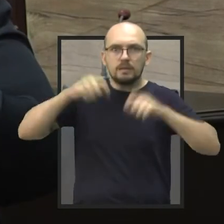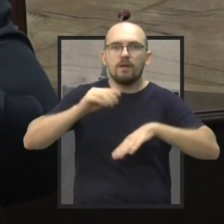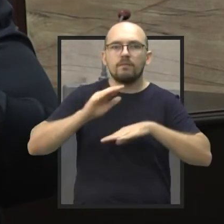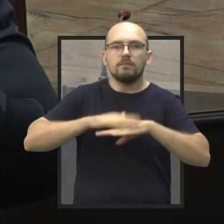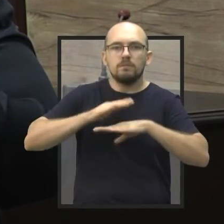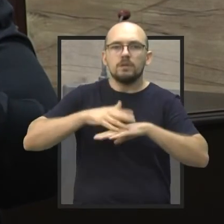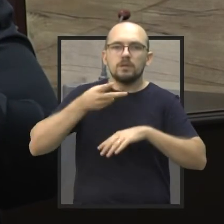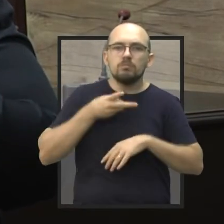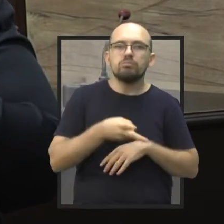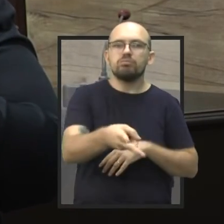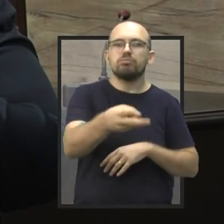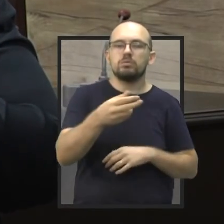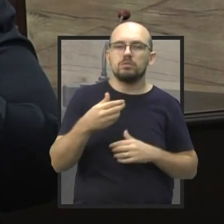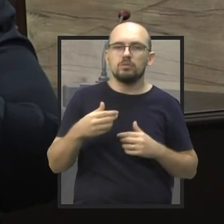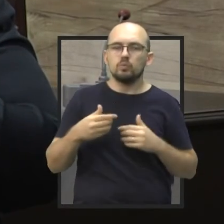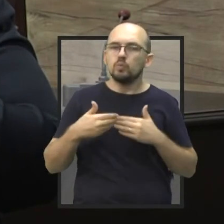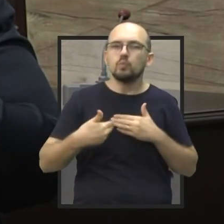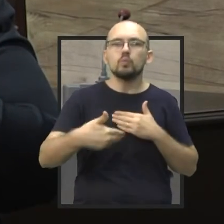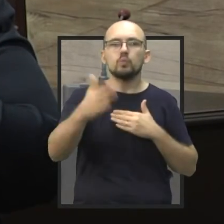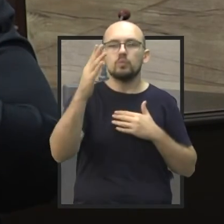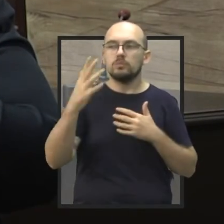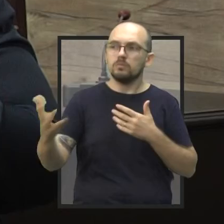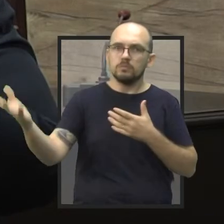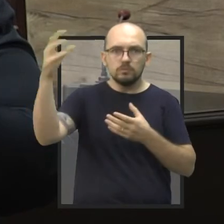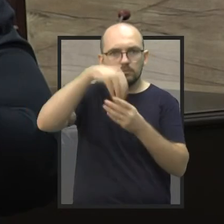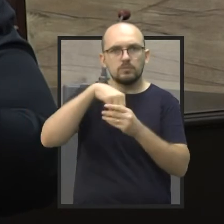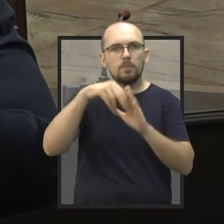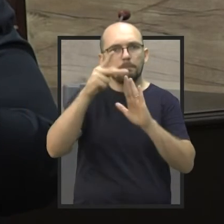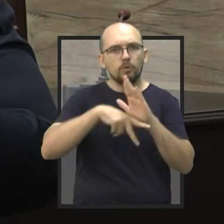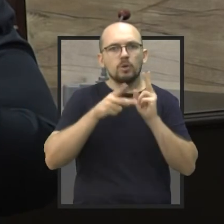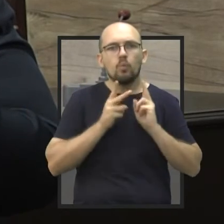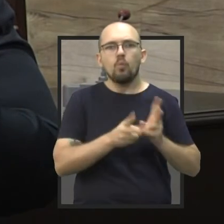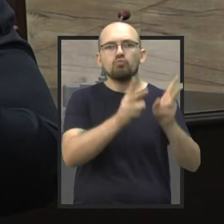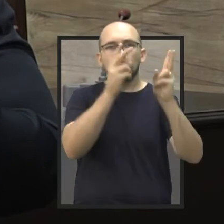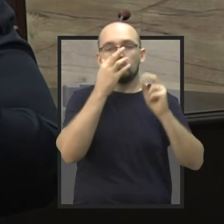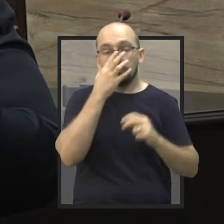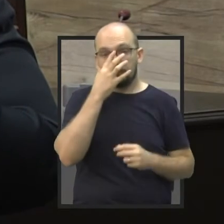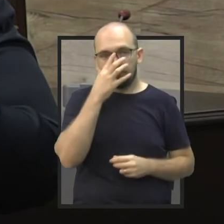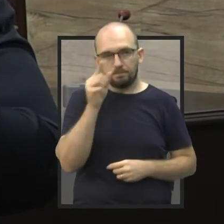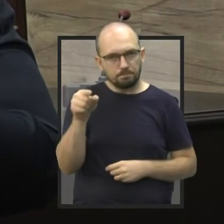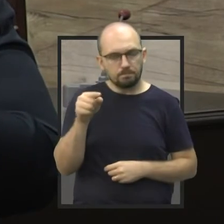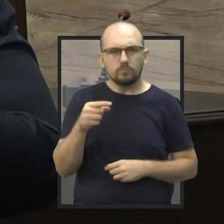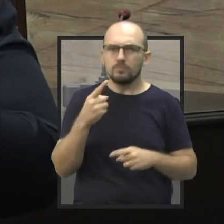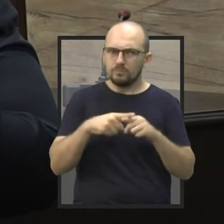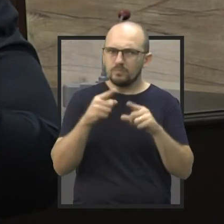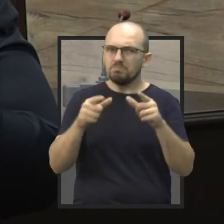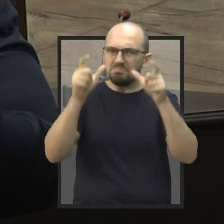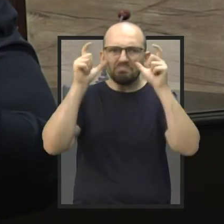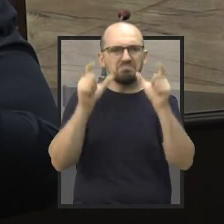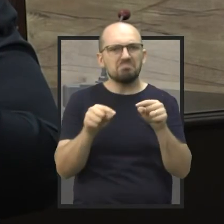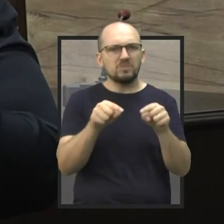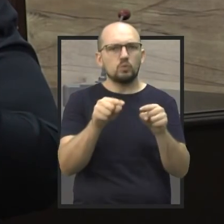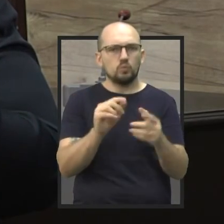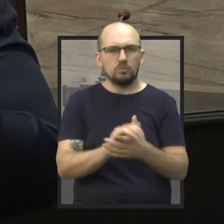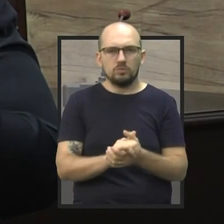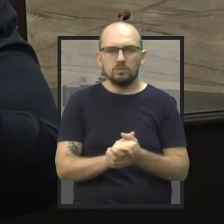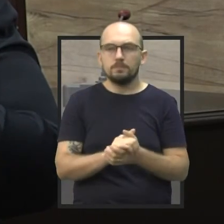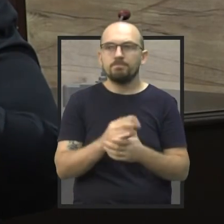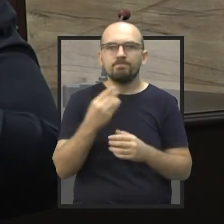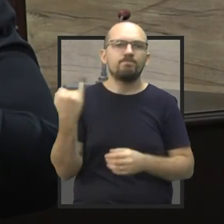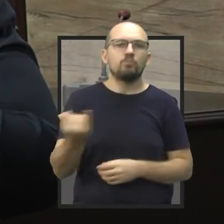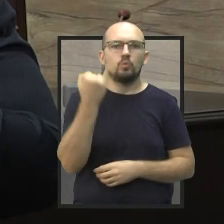ser englobado, colocado junto nos projetos das políticas públicas para as mulheres. Porque é muito interessante isso, é de